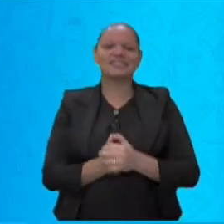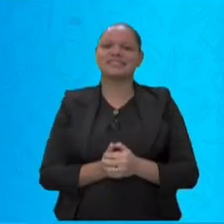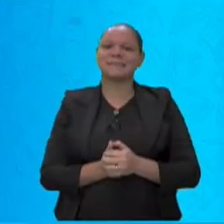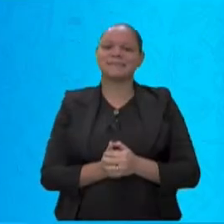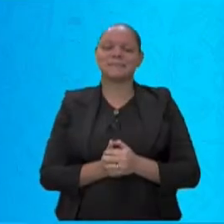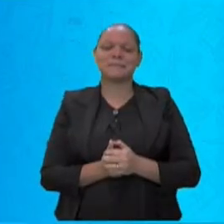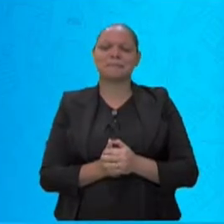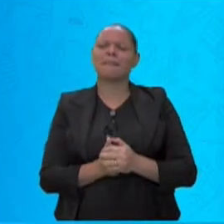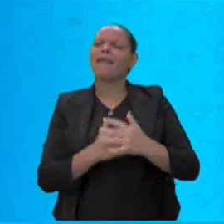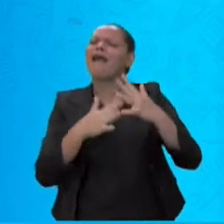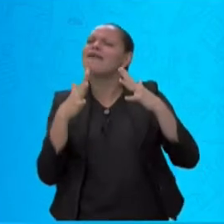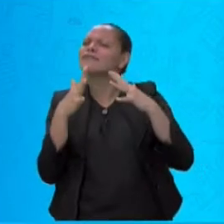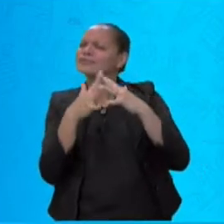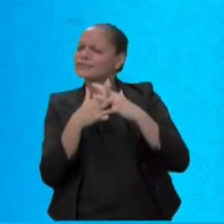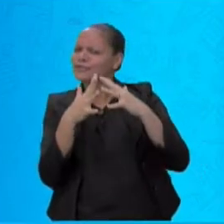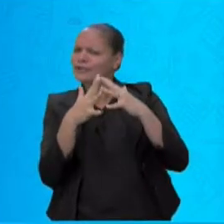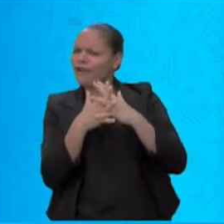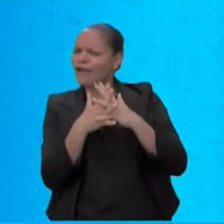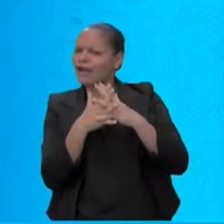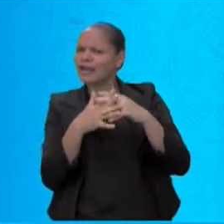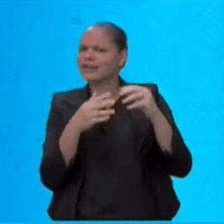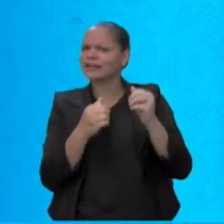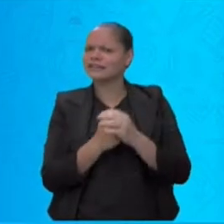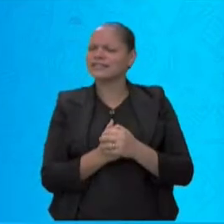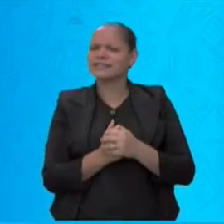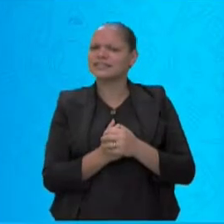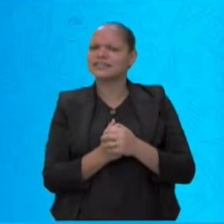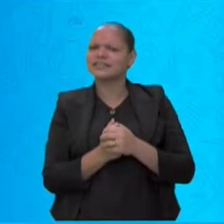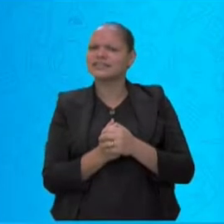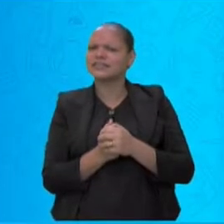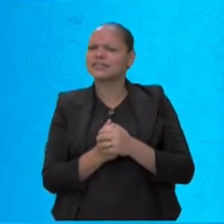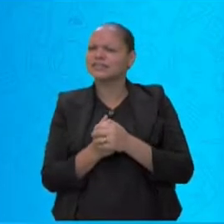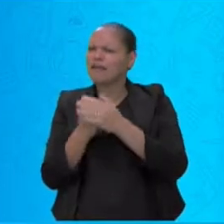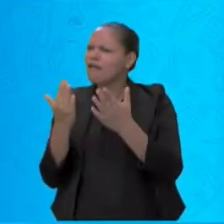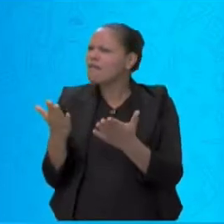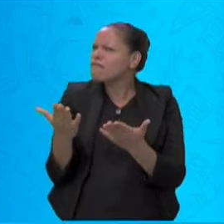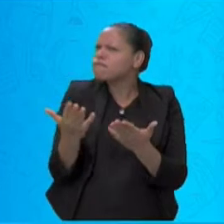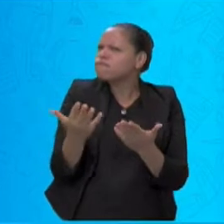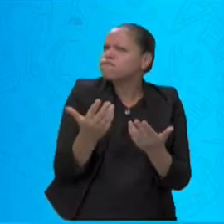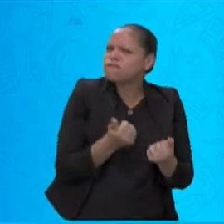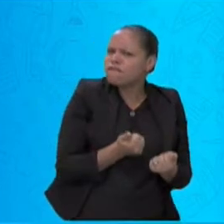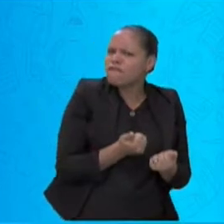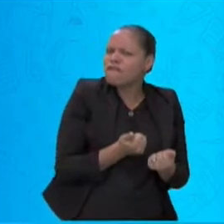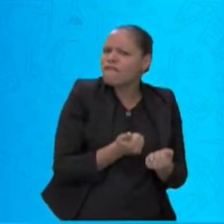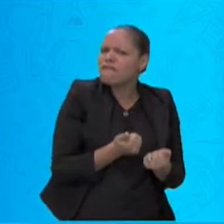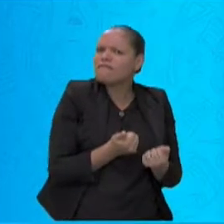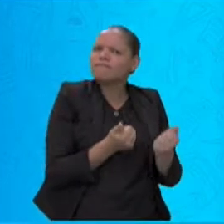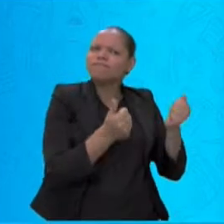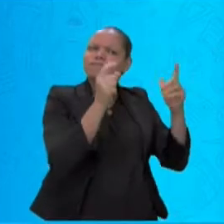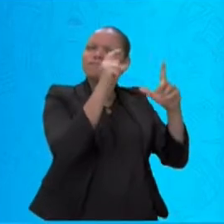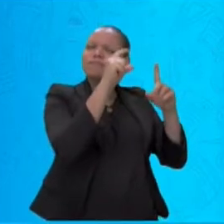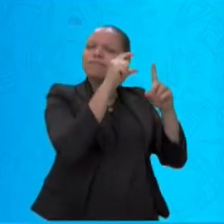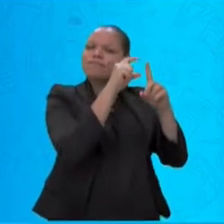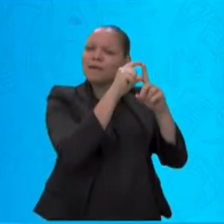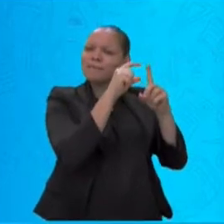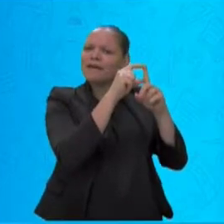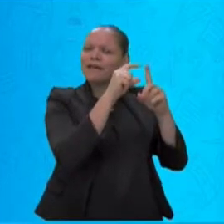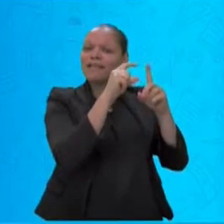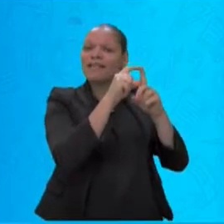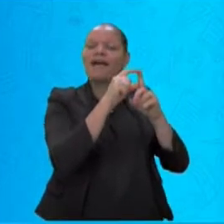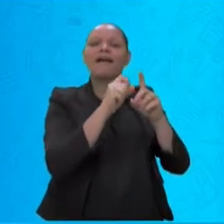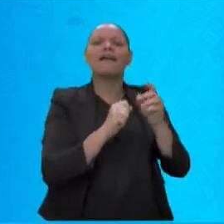ela vem de uma palavra de origem latina e ela quer dizer soar junto. Bom,